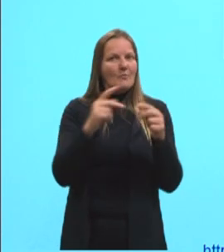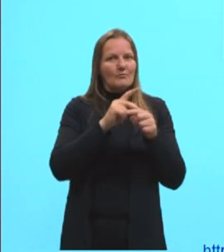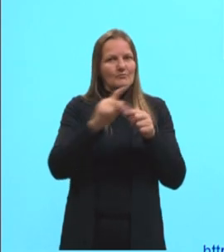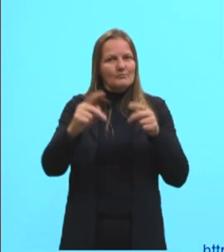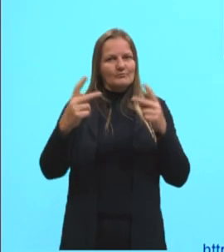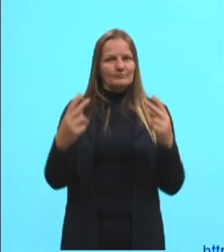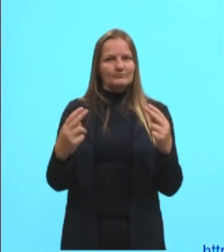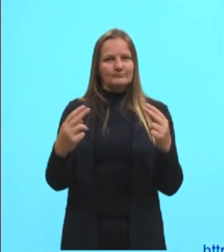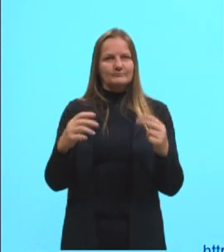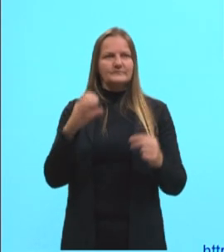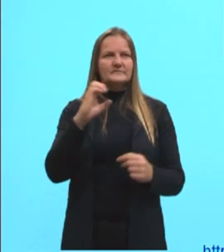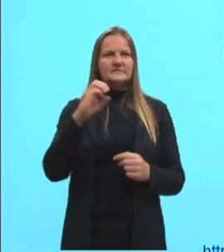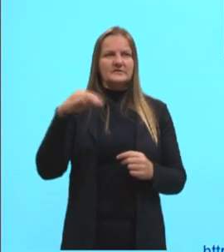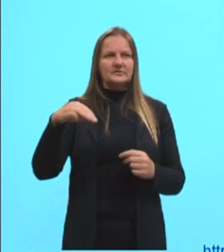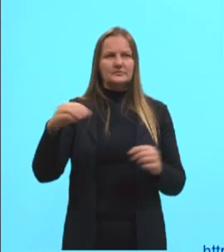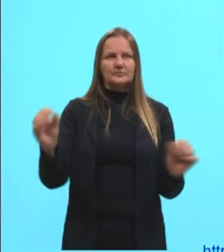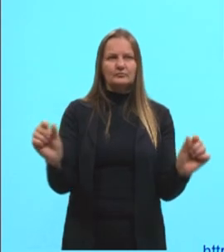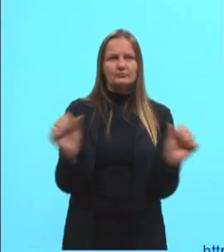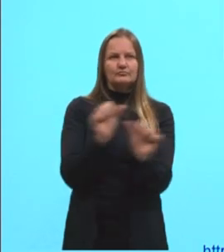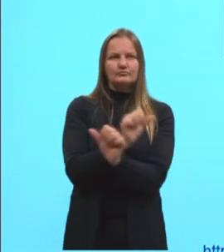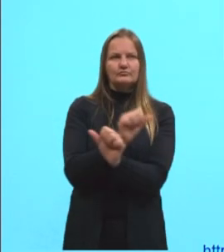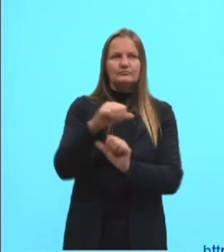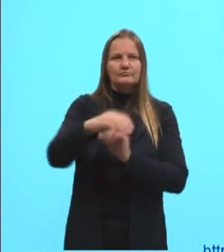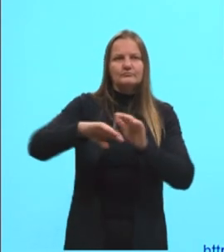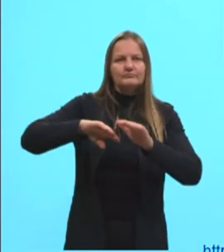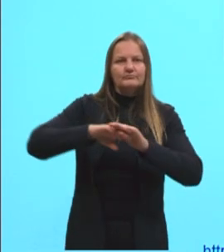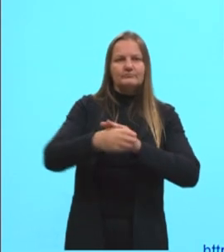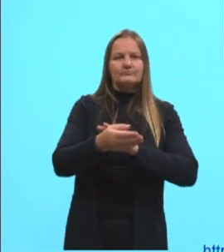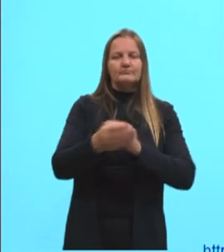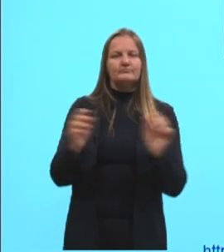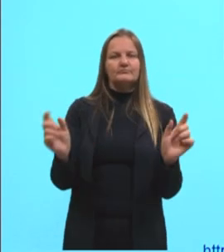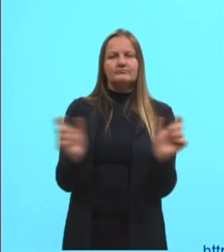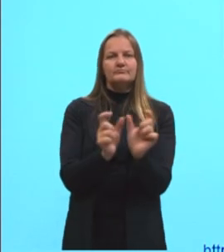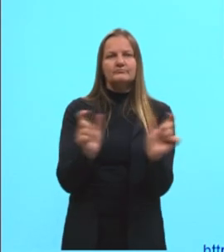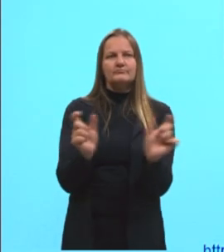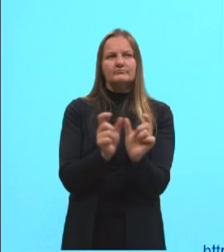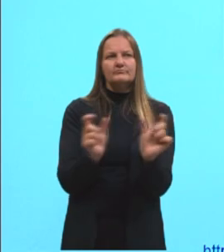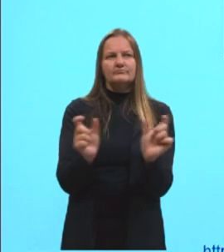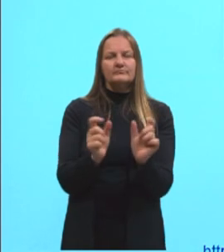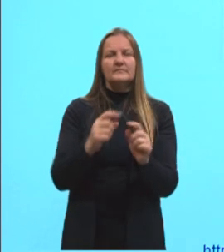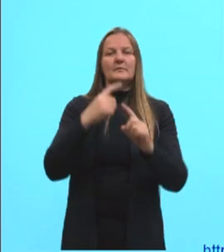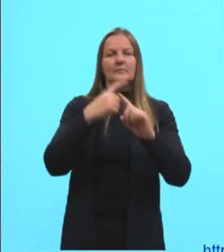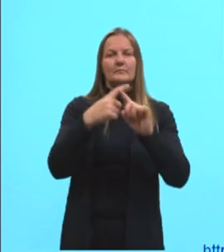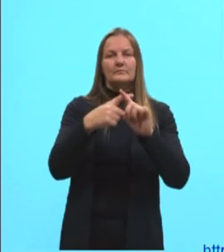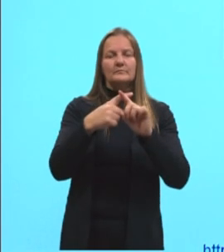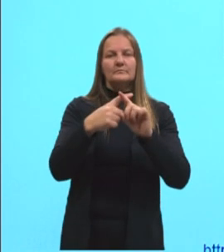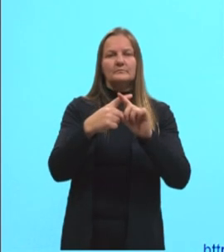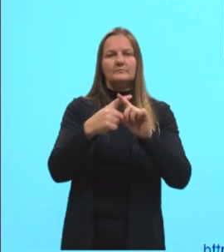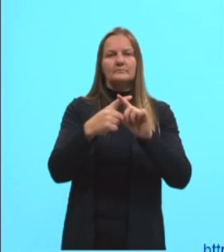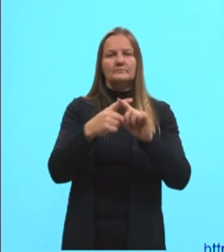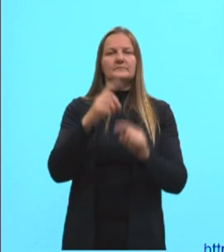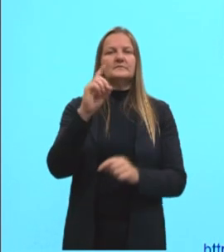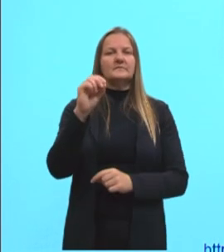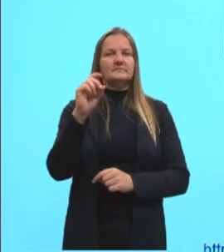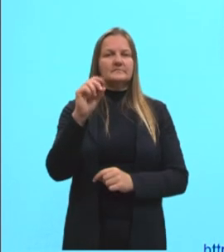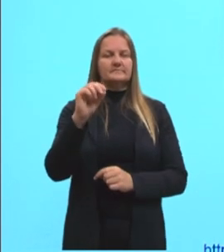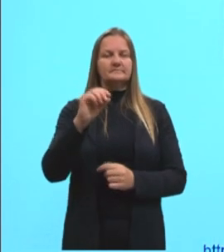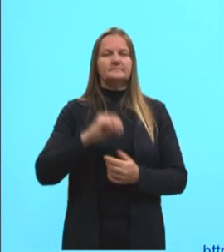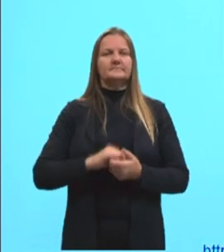De centímetro para milímetro, como nós podemos ver, né? Nós multiplicamos o valor por 10.